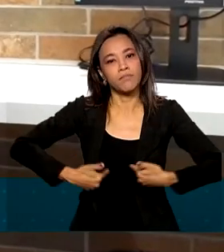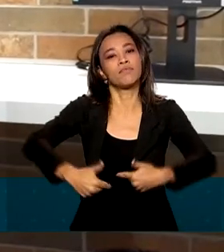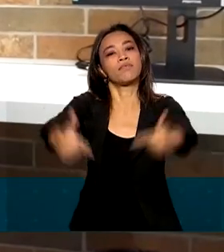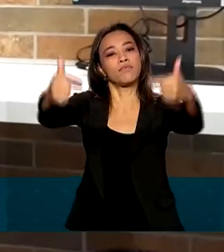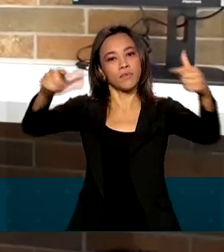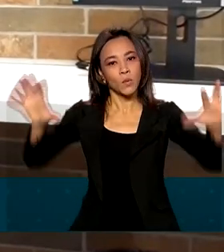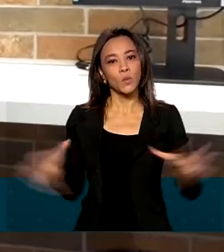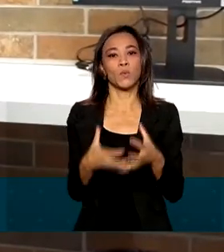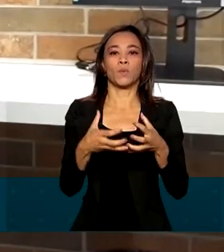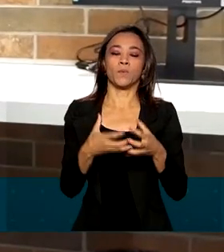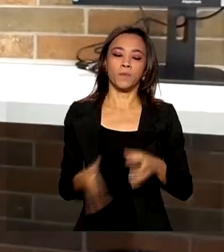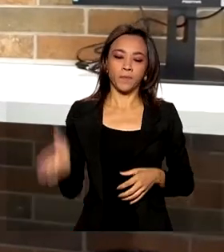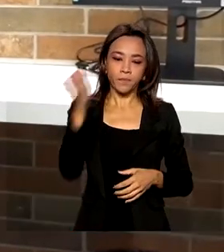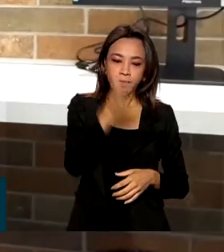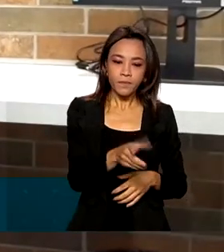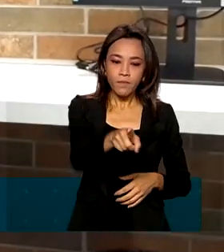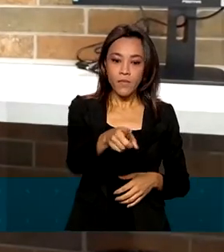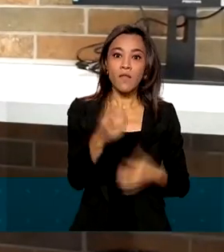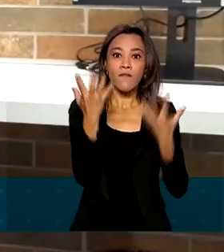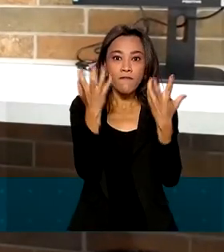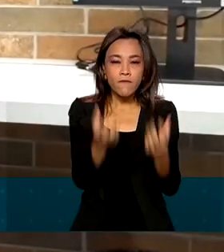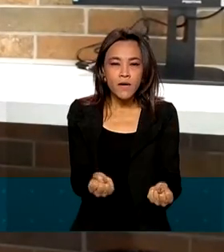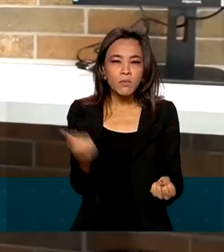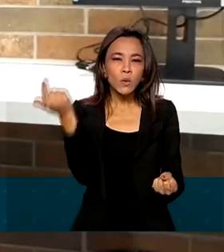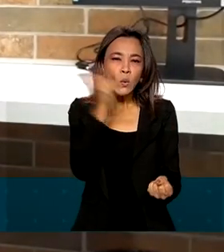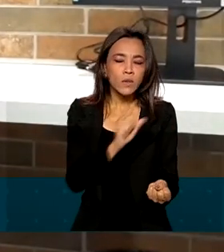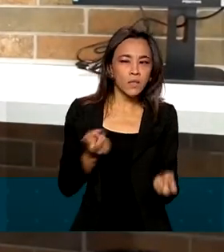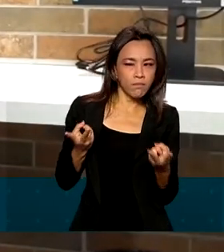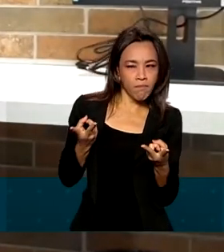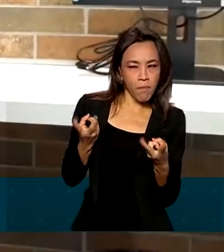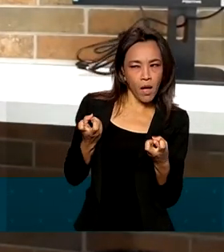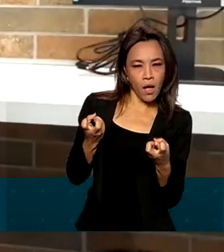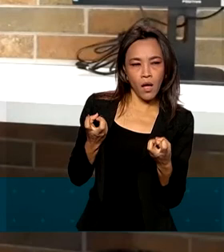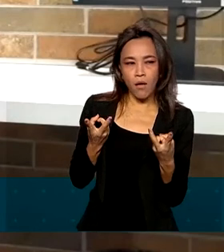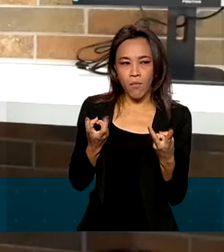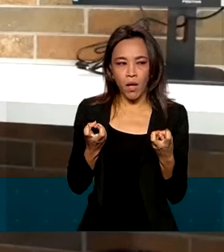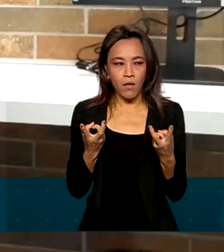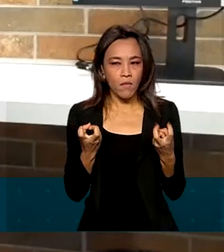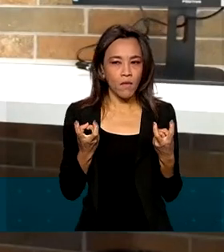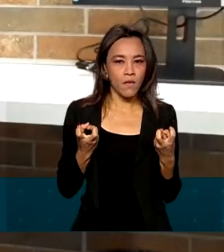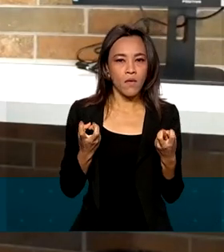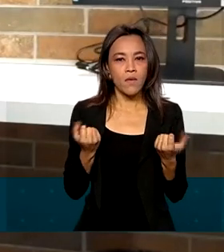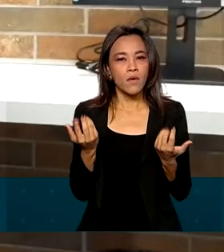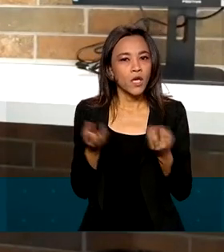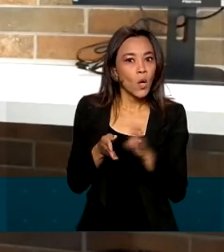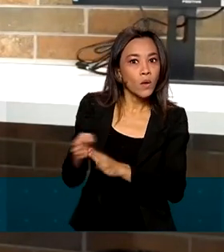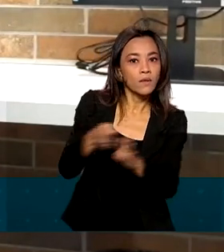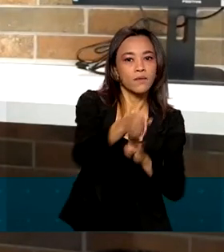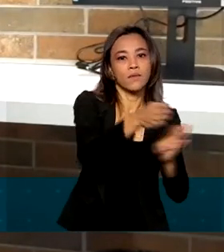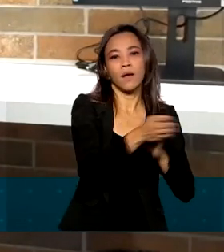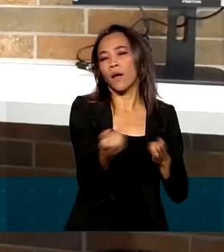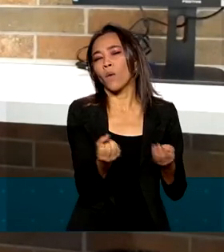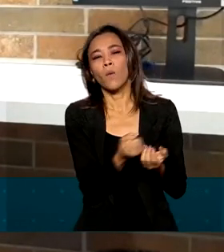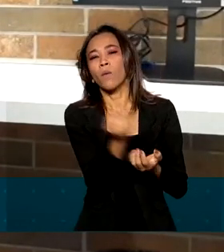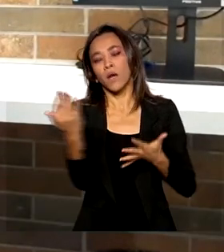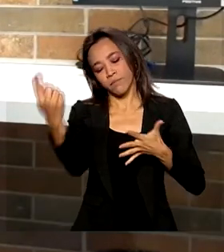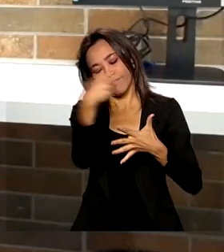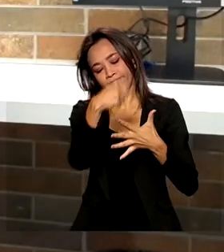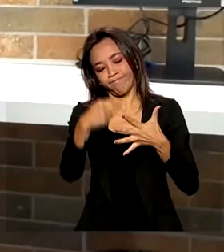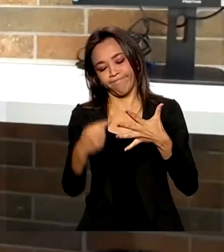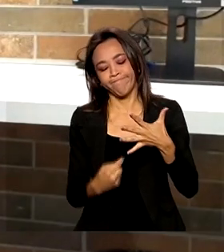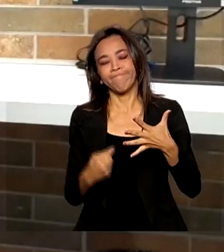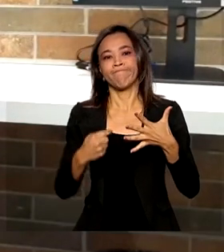vamos conseguir perceber e orientar quais as ações na rede de